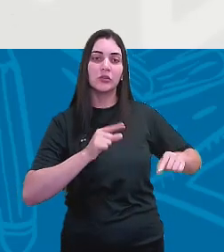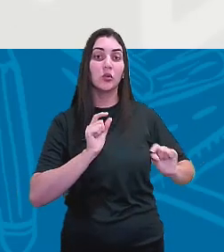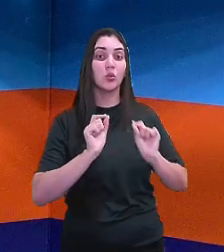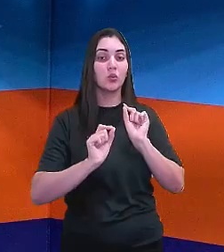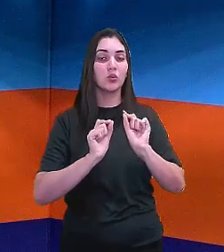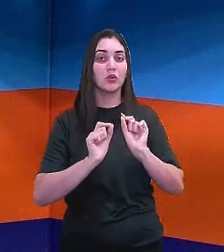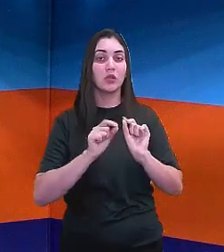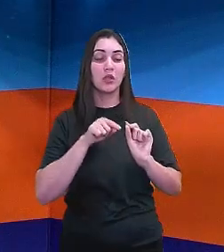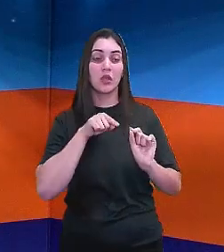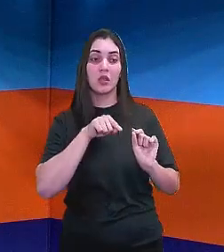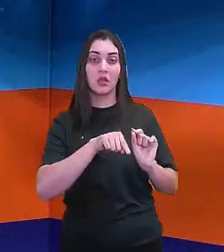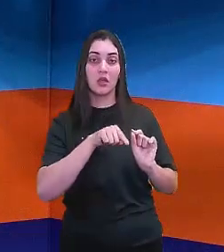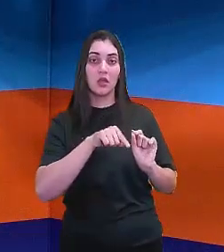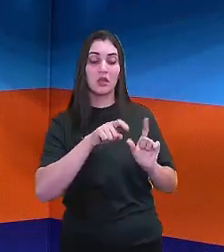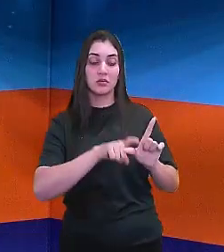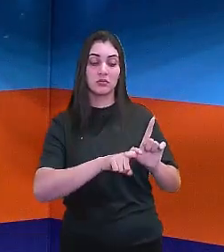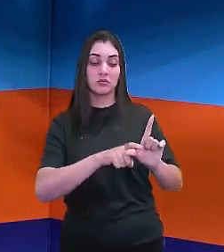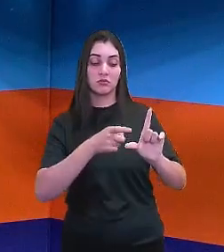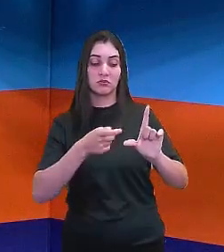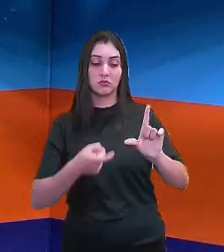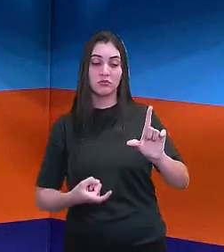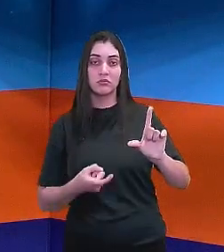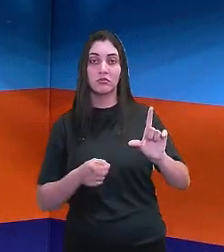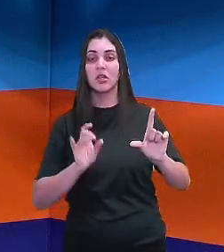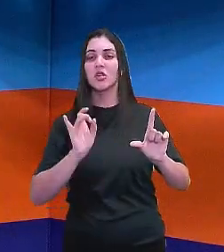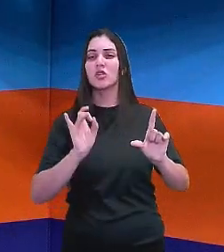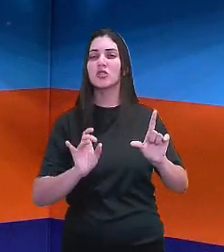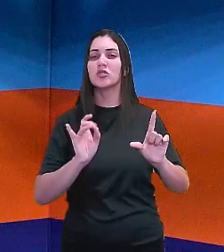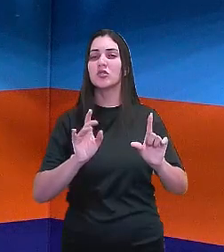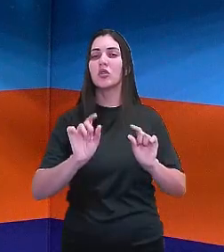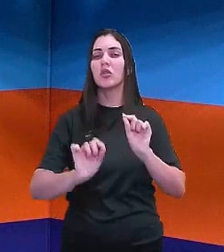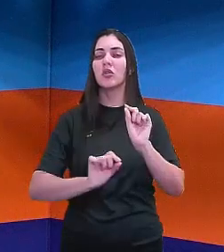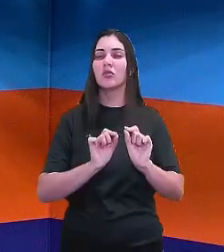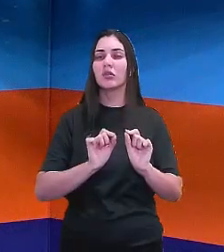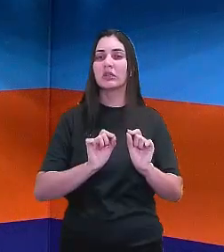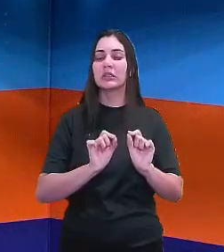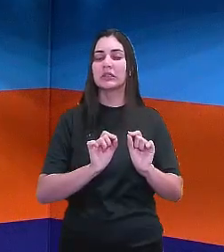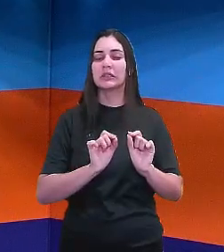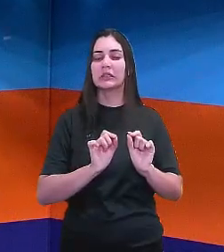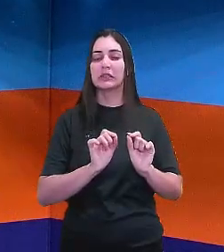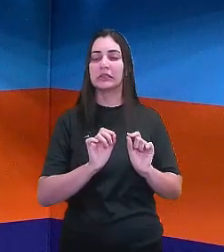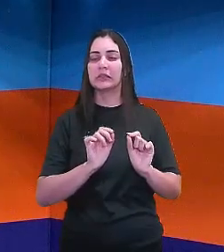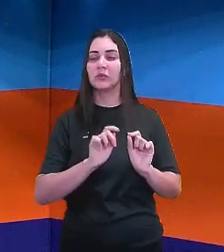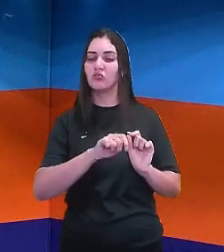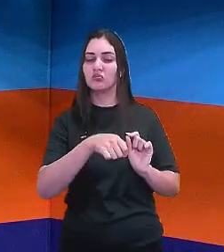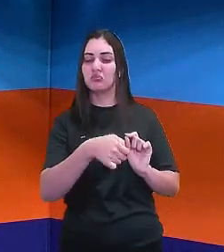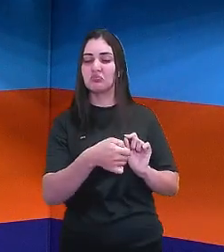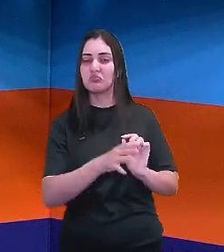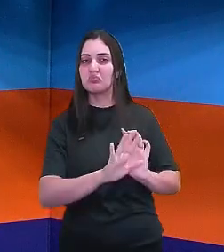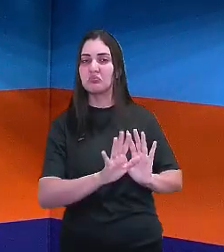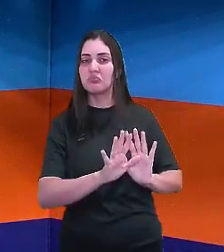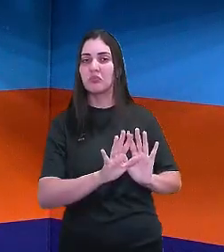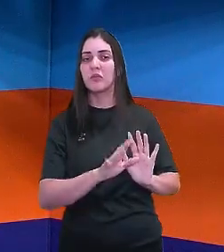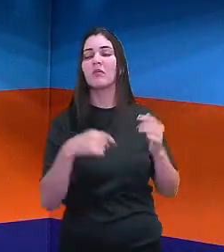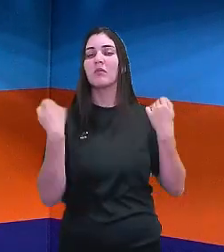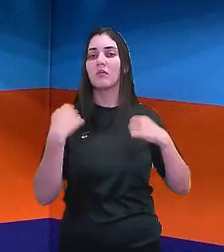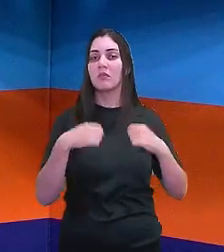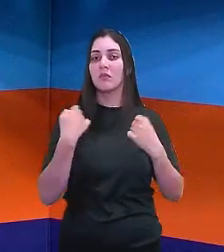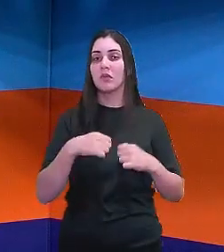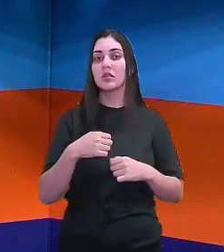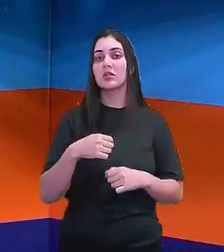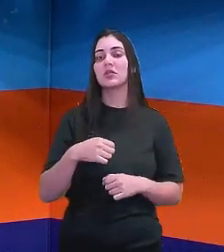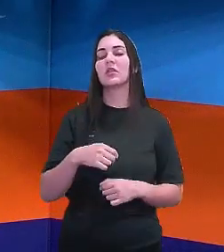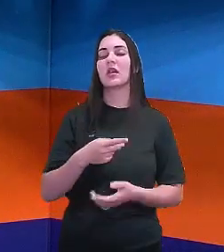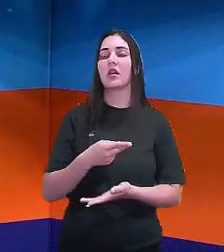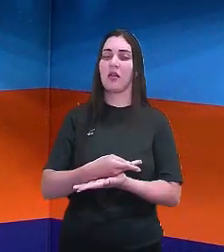essa independência seja apenas figurativa ou simbólica, é inegável que é algo que